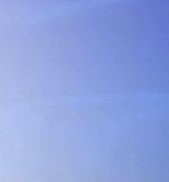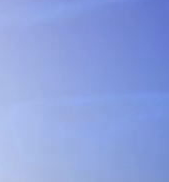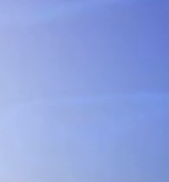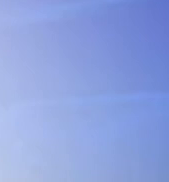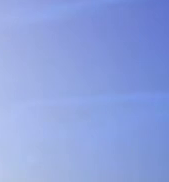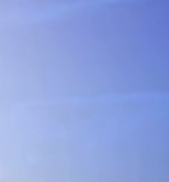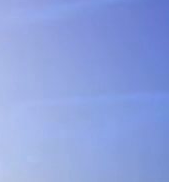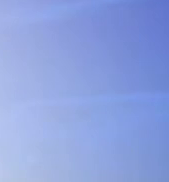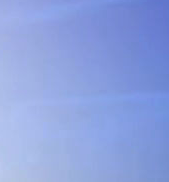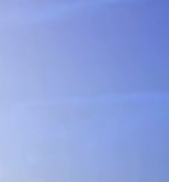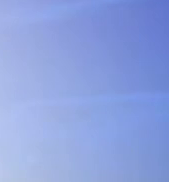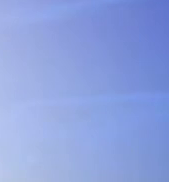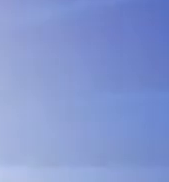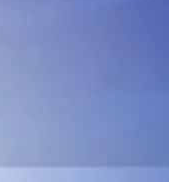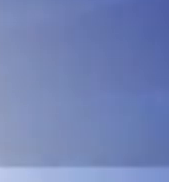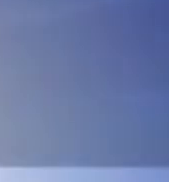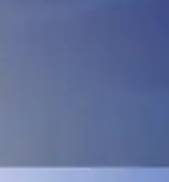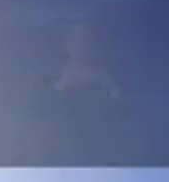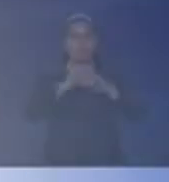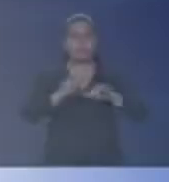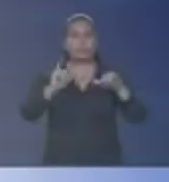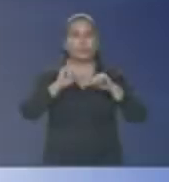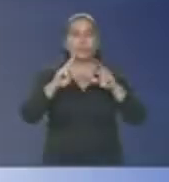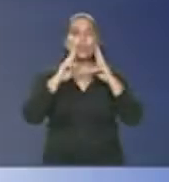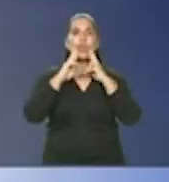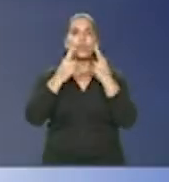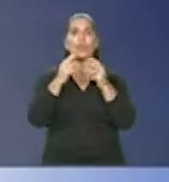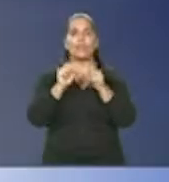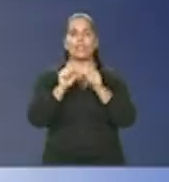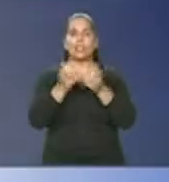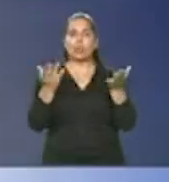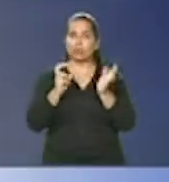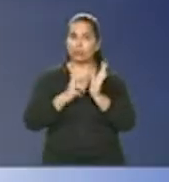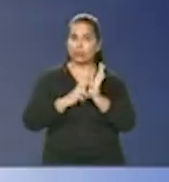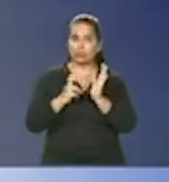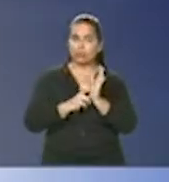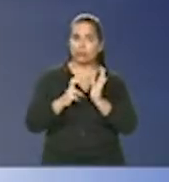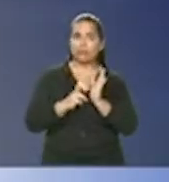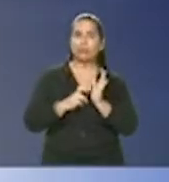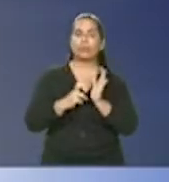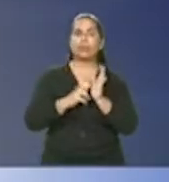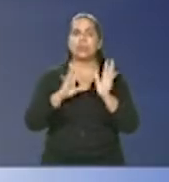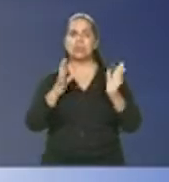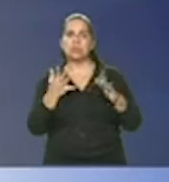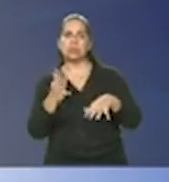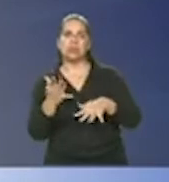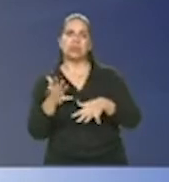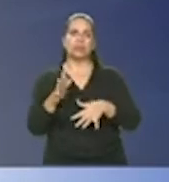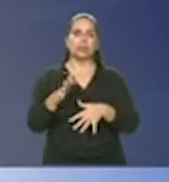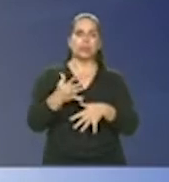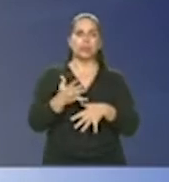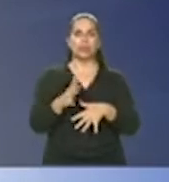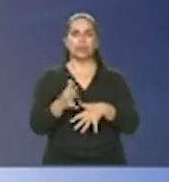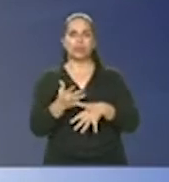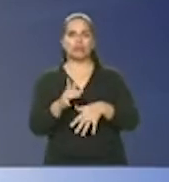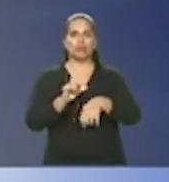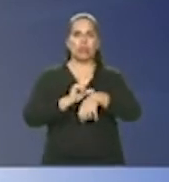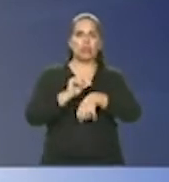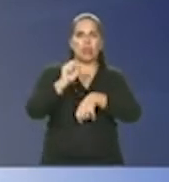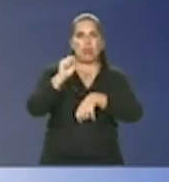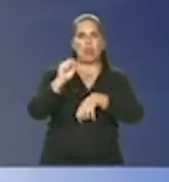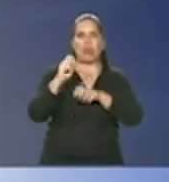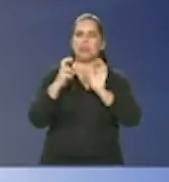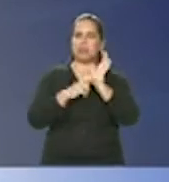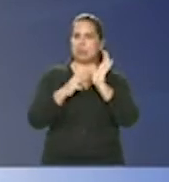falar para vocês de uma reunião que fizemos hoje pela manhã, por volta mais ou menos de oito